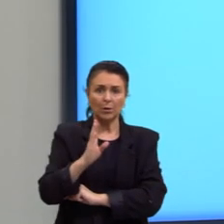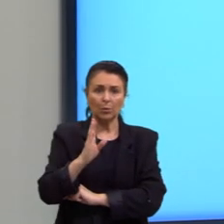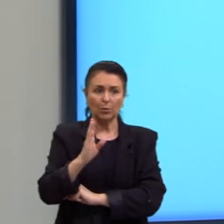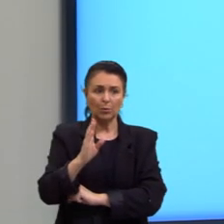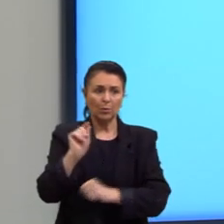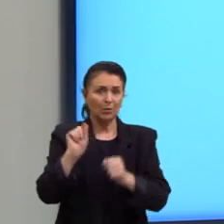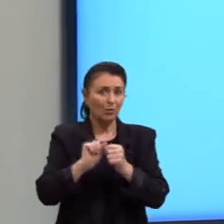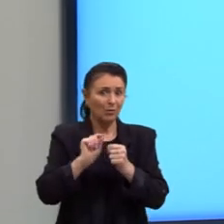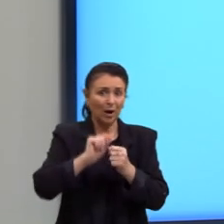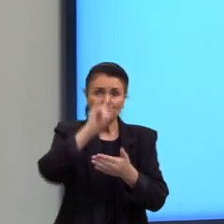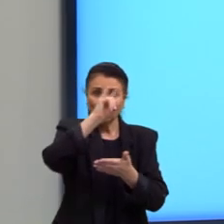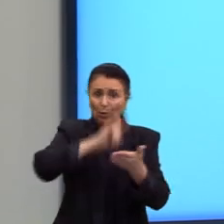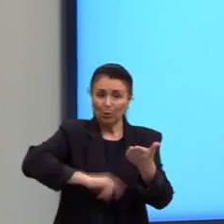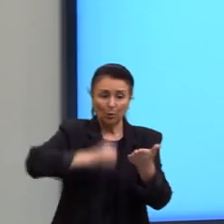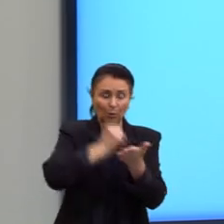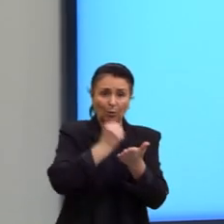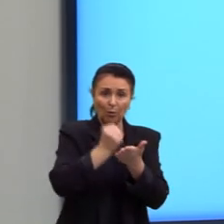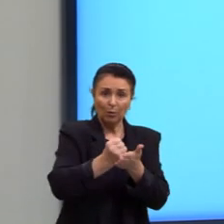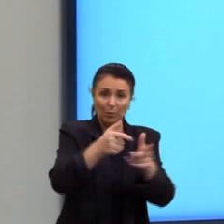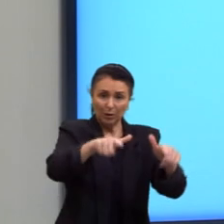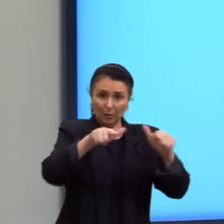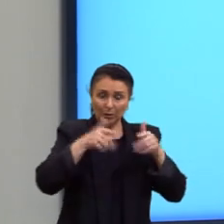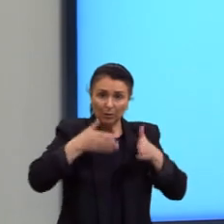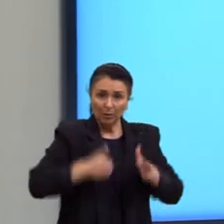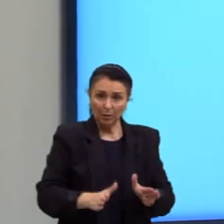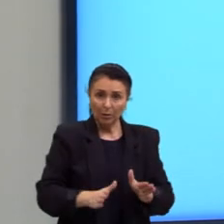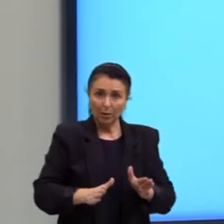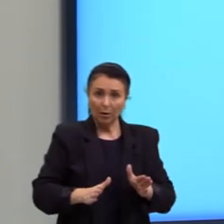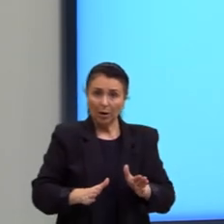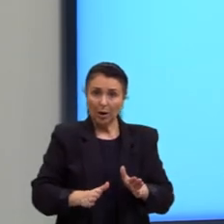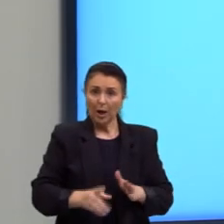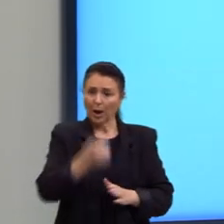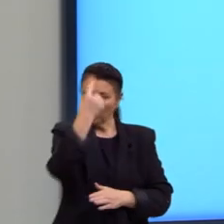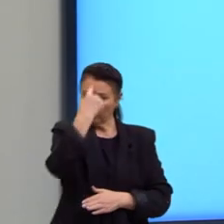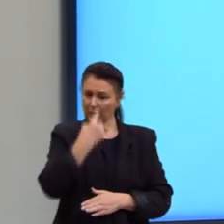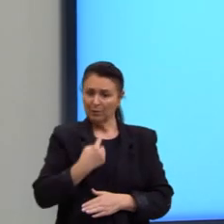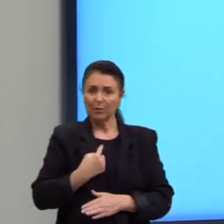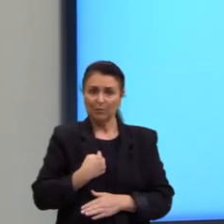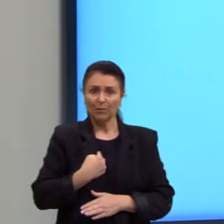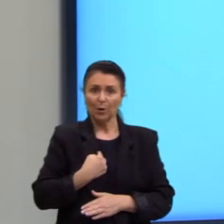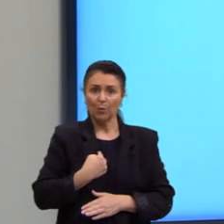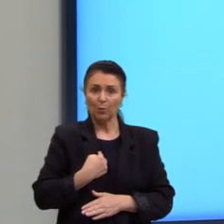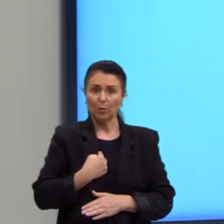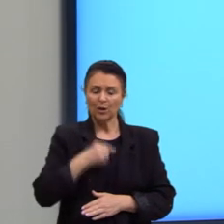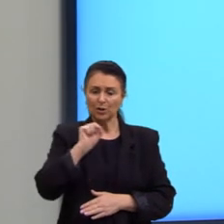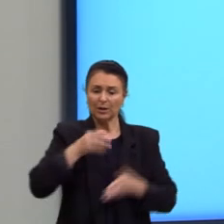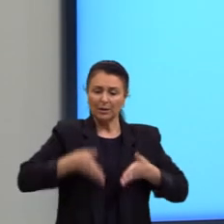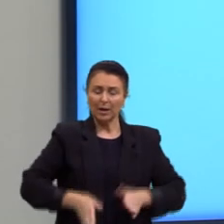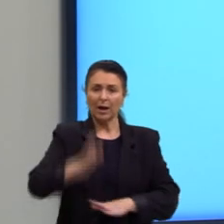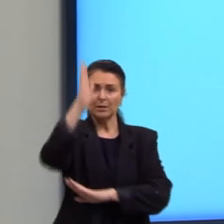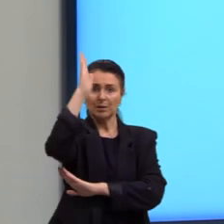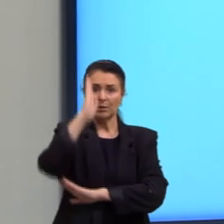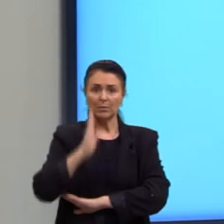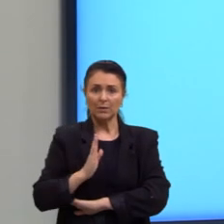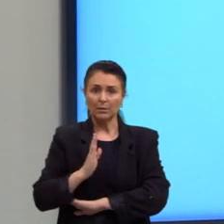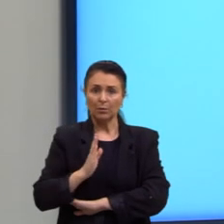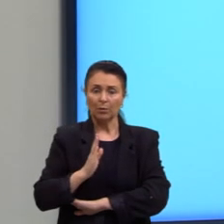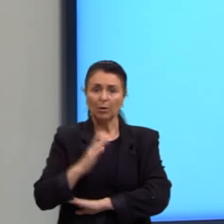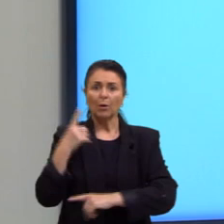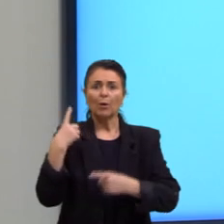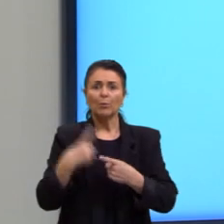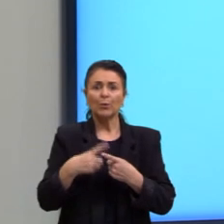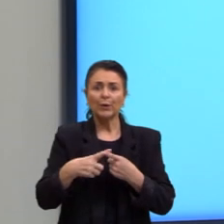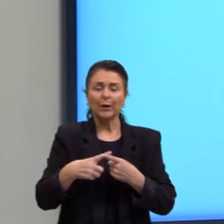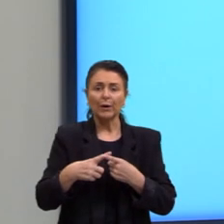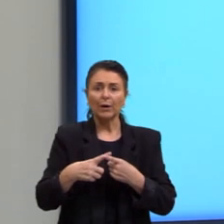registrem é o perfil da educação brasileira, a qual tem como objetivo formar a população apenas como mão